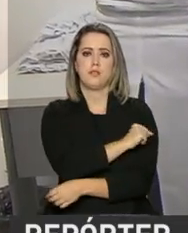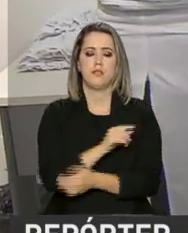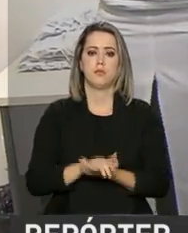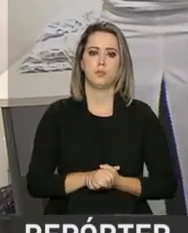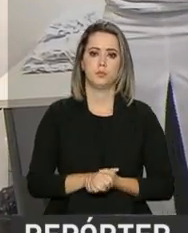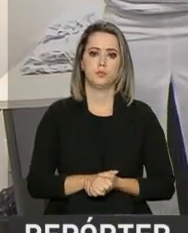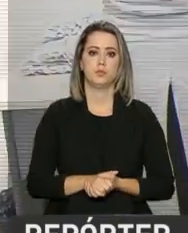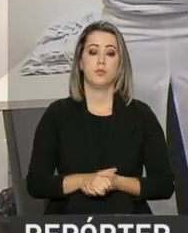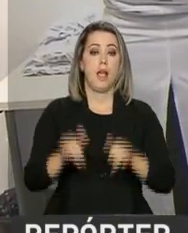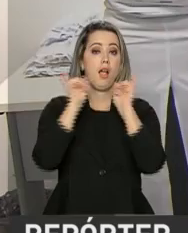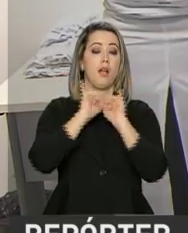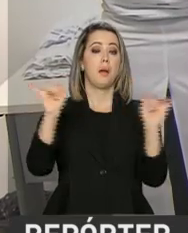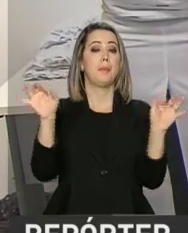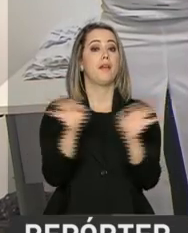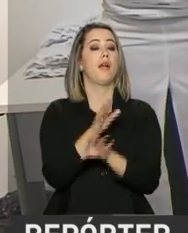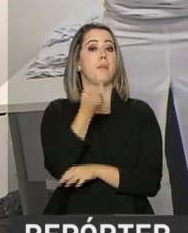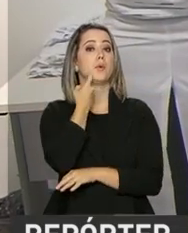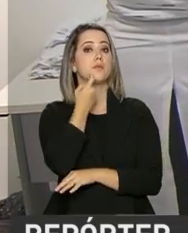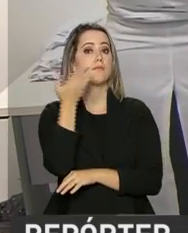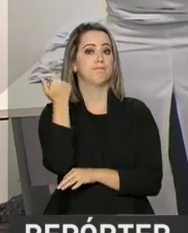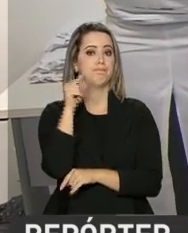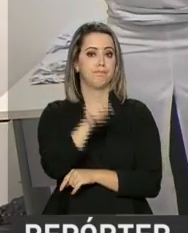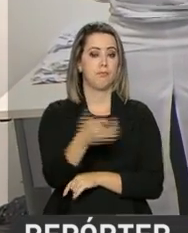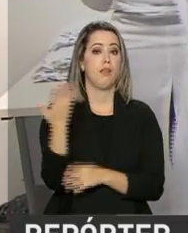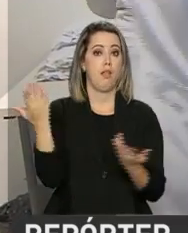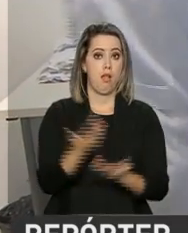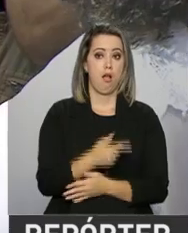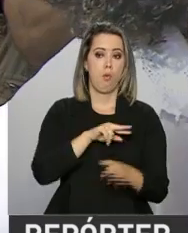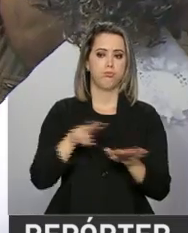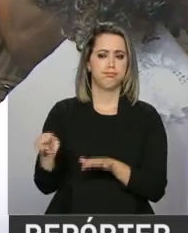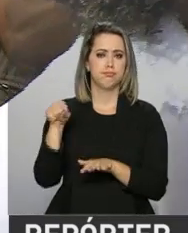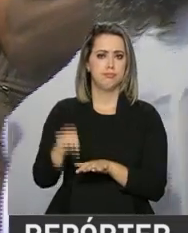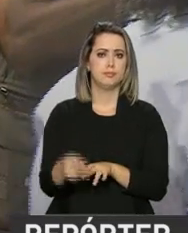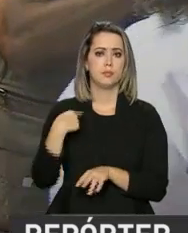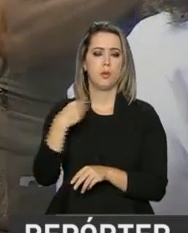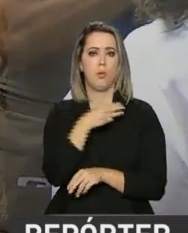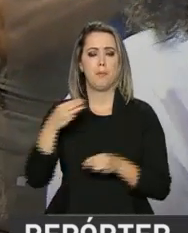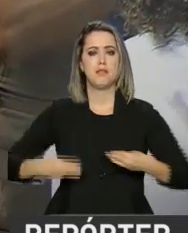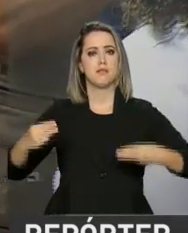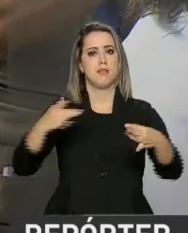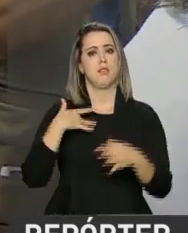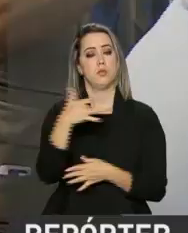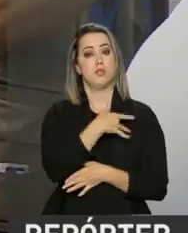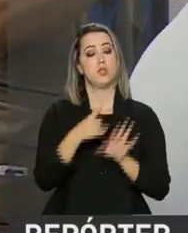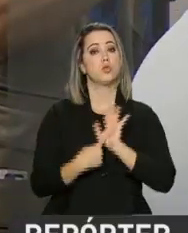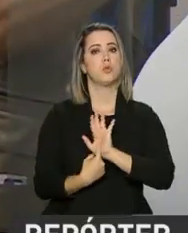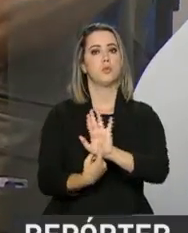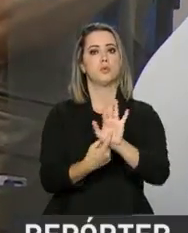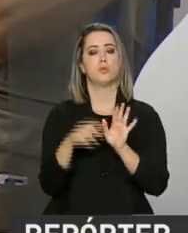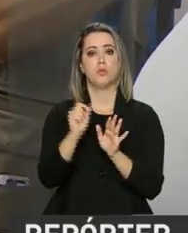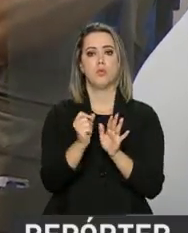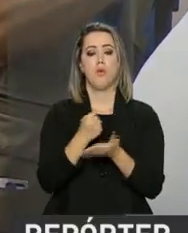A campanha terminou na sexta-feira passada. E na última semana, o Ministério da Saúde disponibilizou a